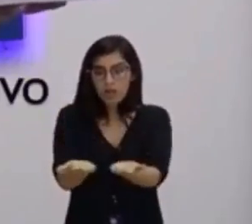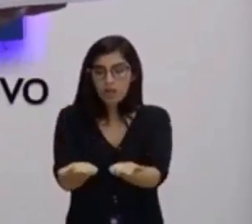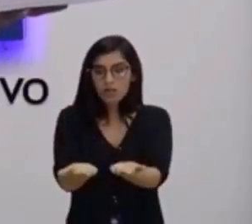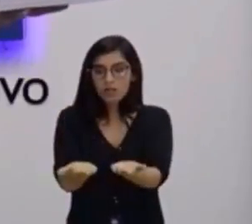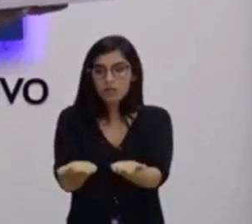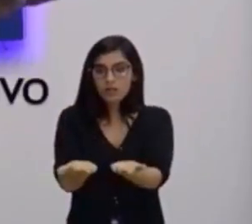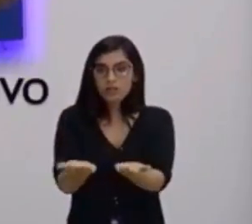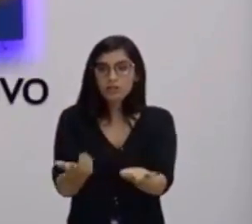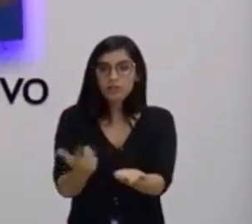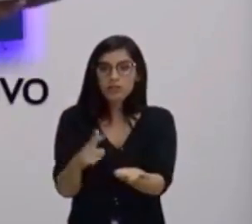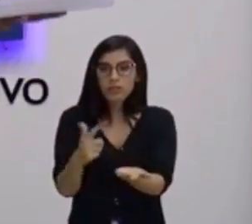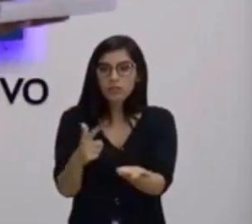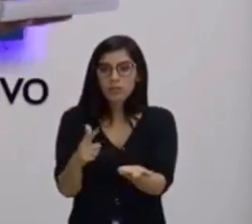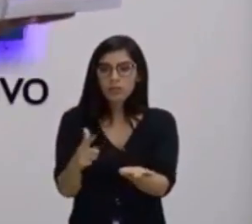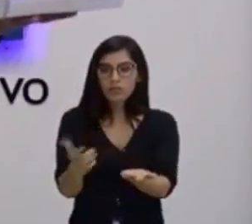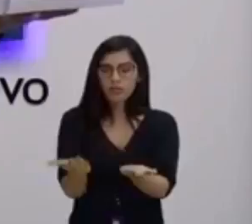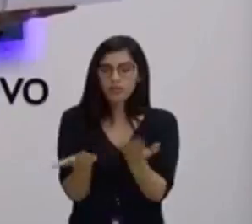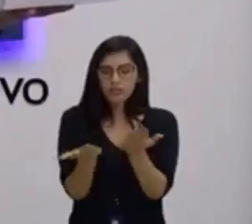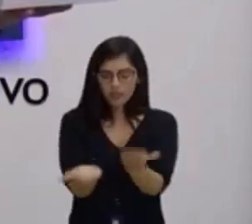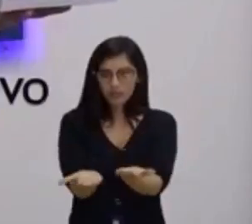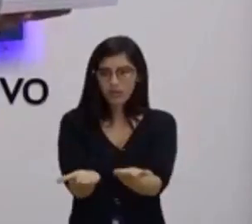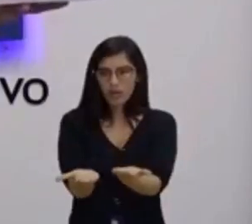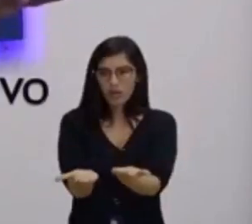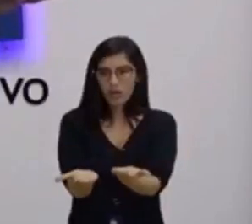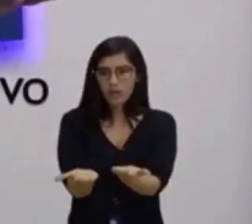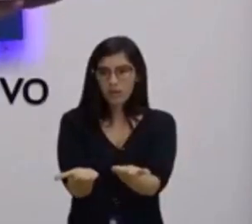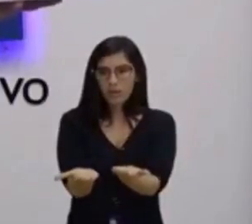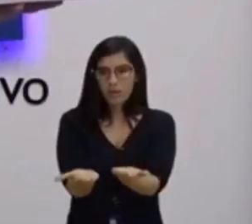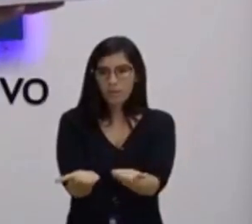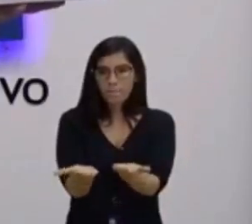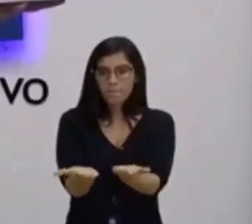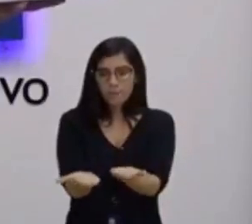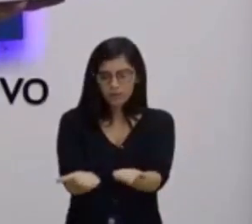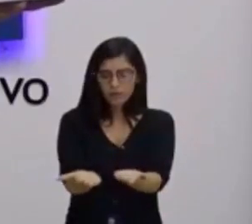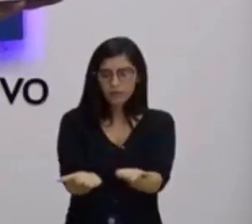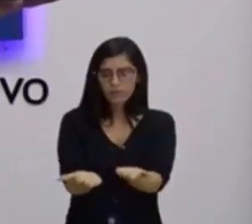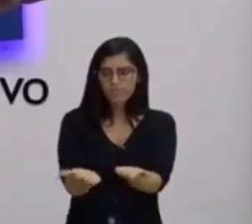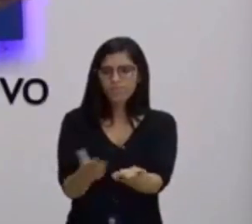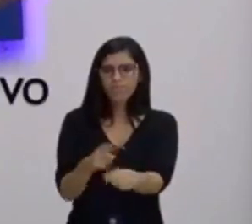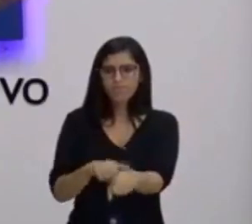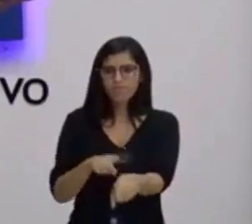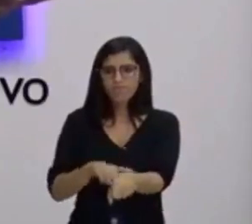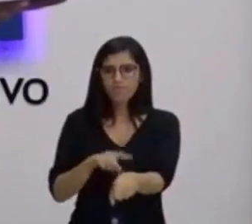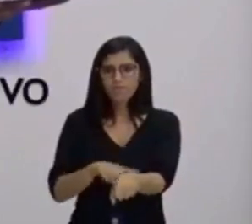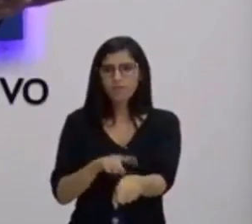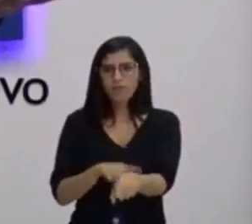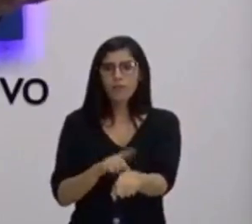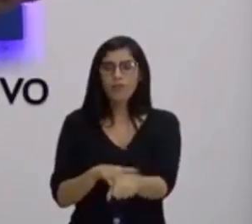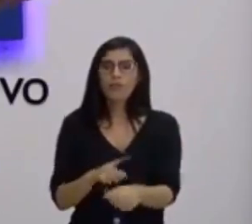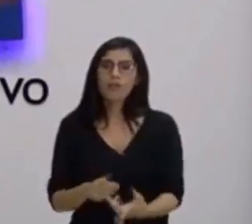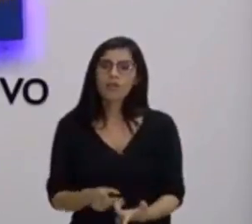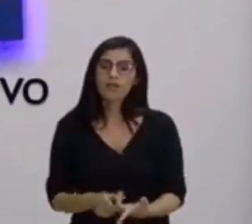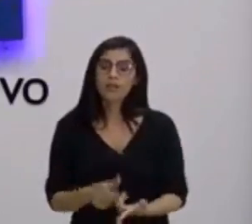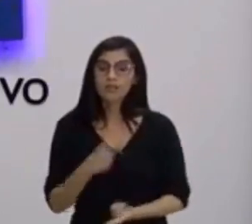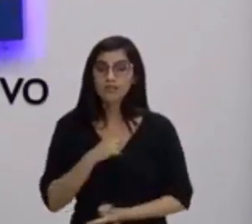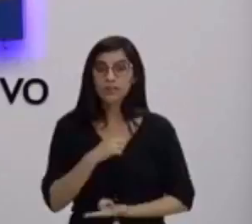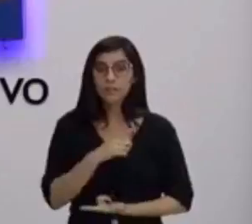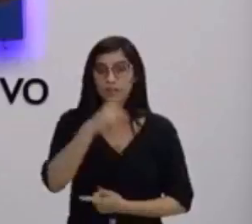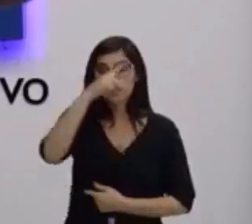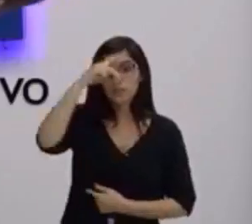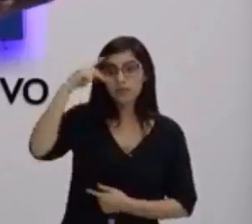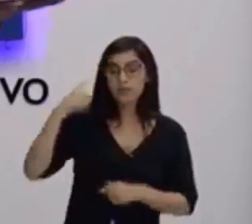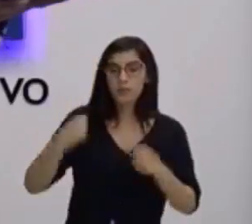tem alguns momentos que você tem que ficar segurando determinada coisa por bastante tempo. Nós sabemos que tem muita gente que